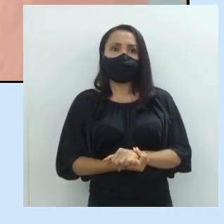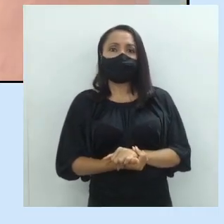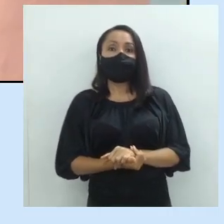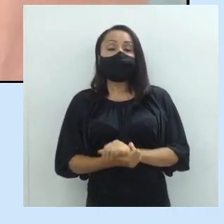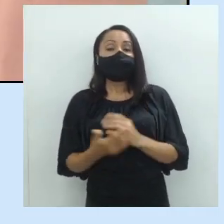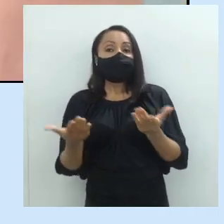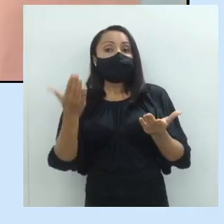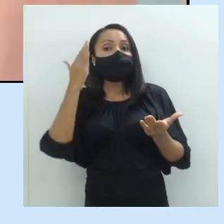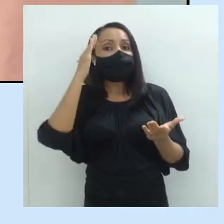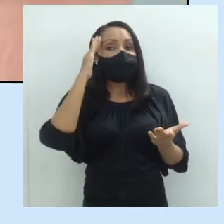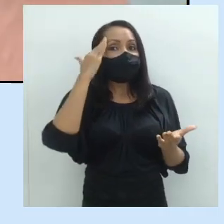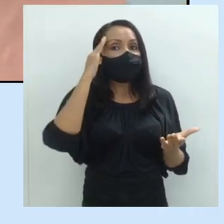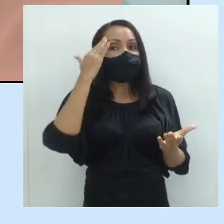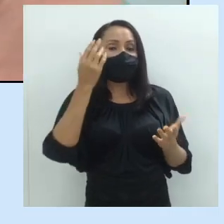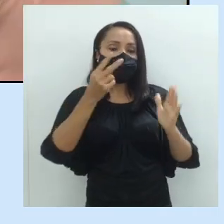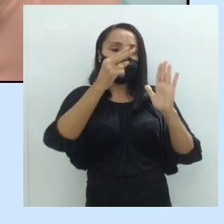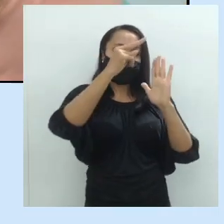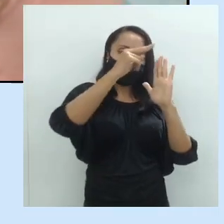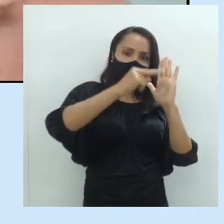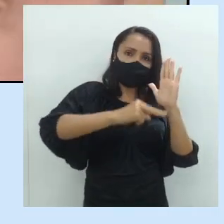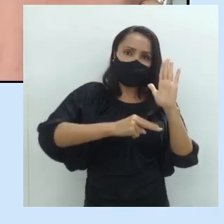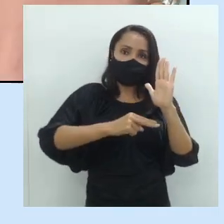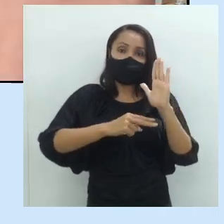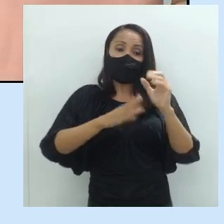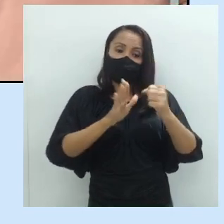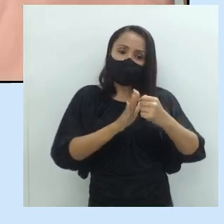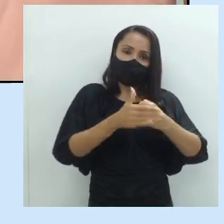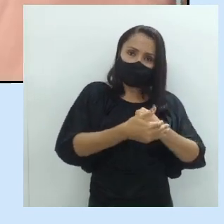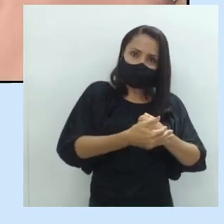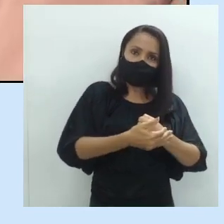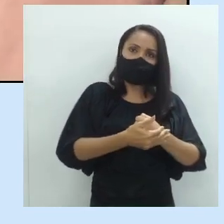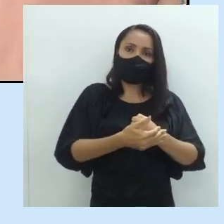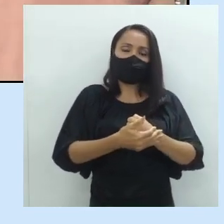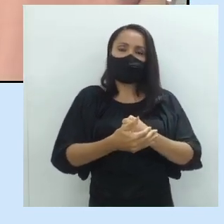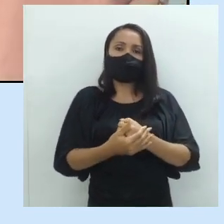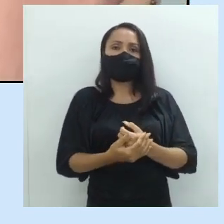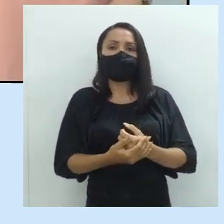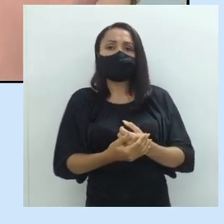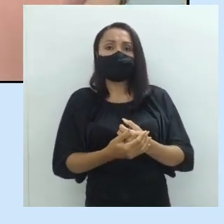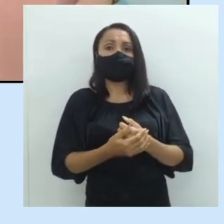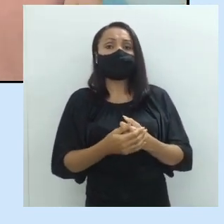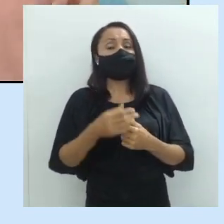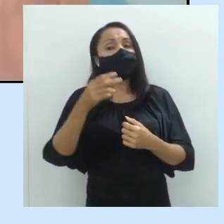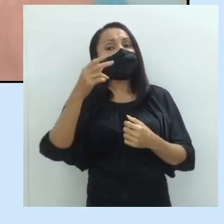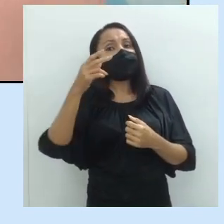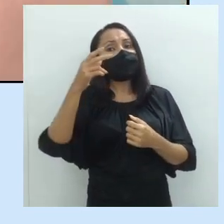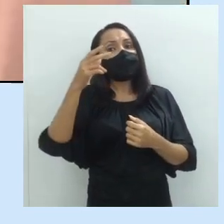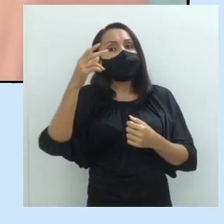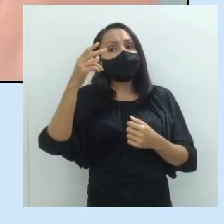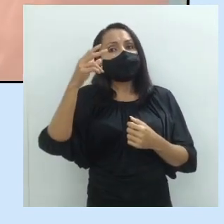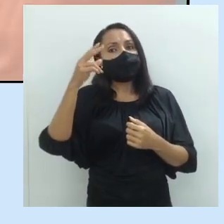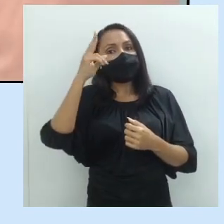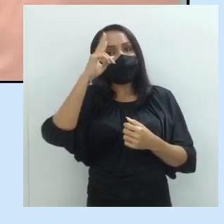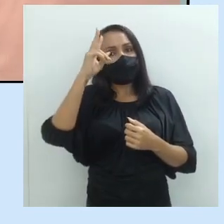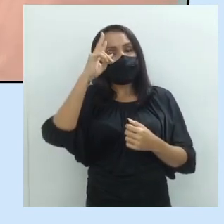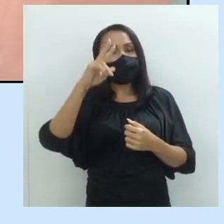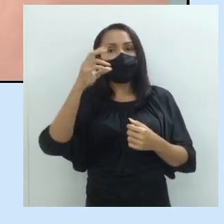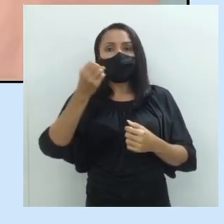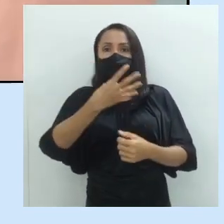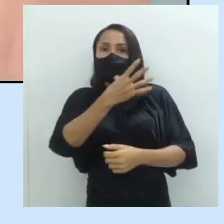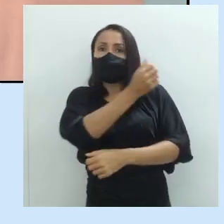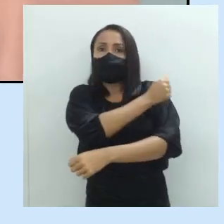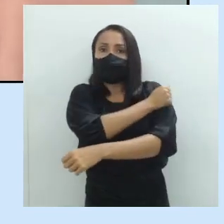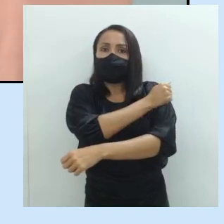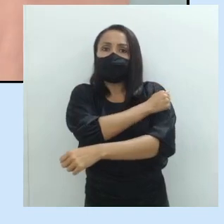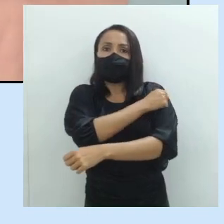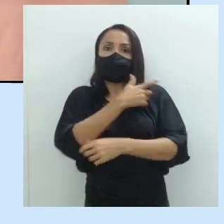riqueza de ler o não dito. Lembram quando eu falei a vocês no começo da aula que um bom estudante, um bom leitor,